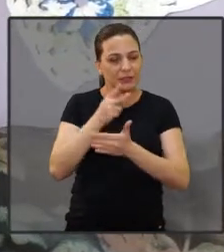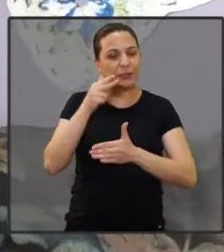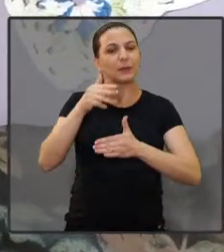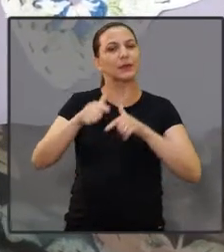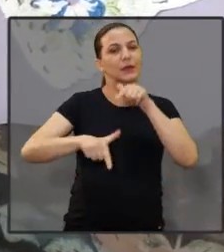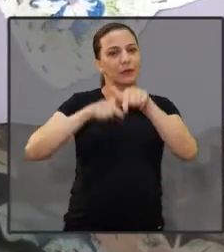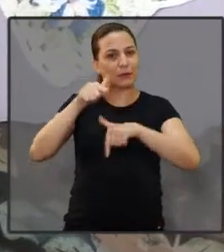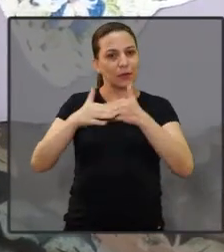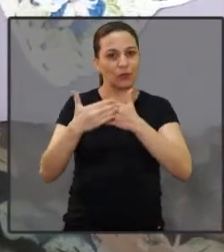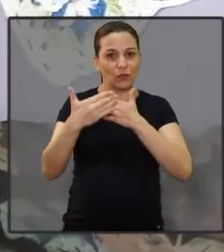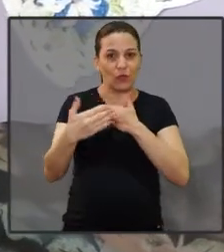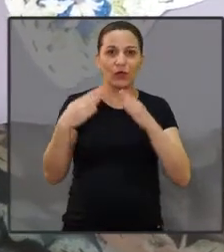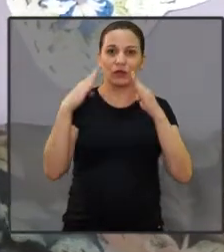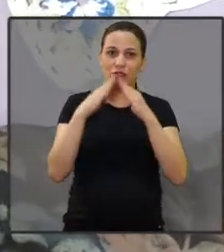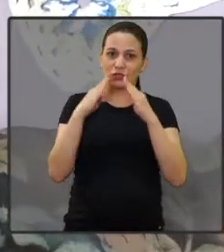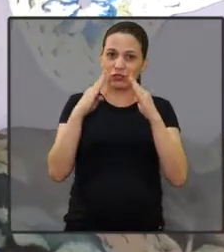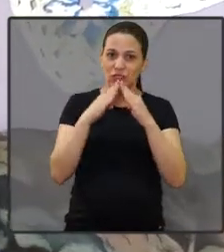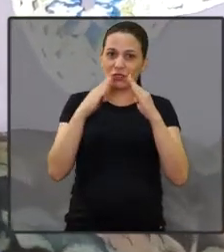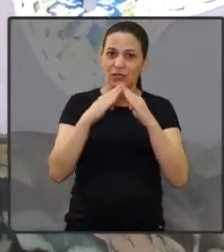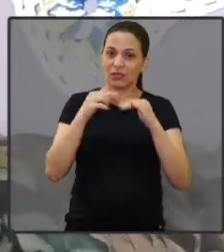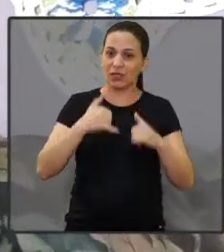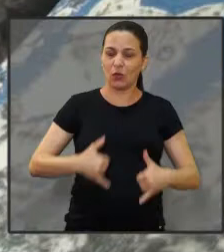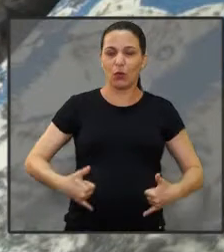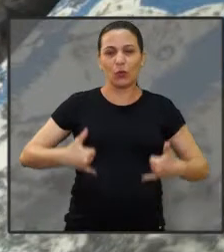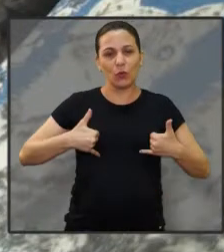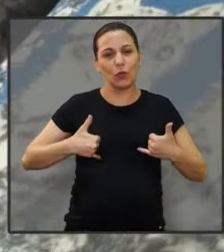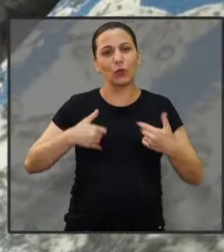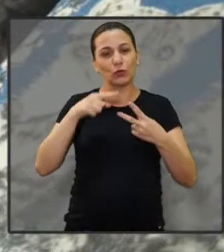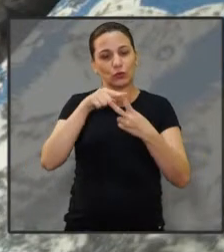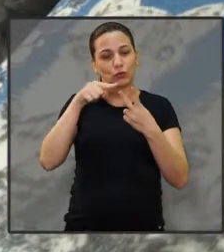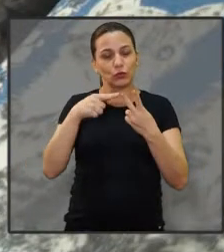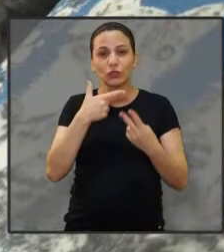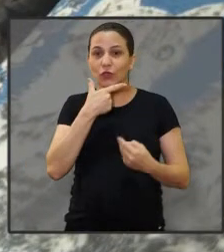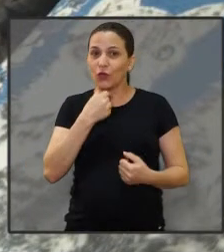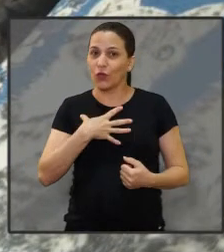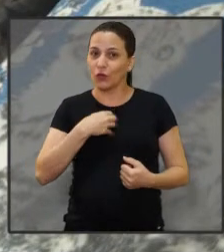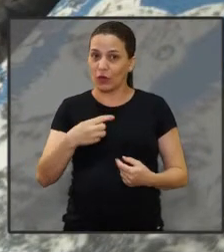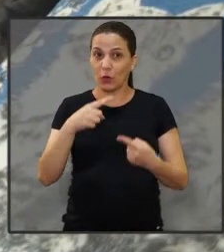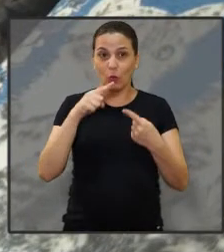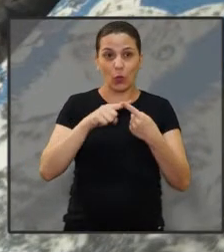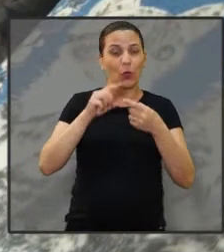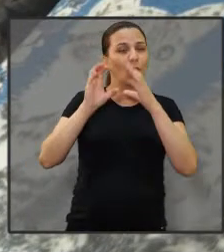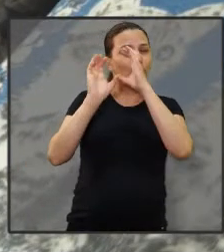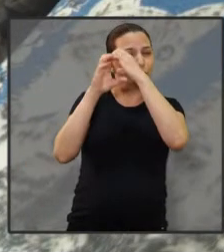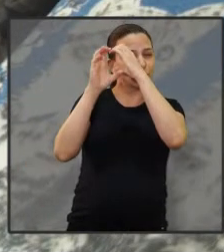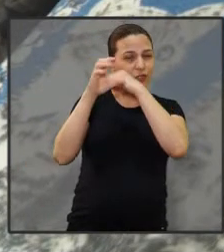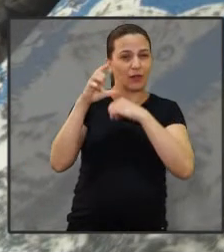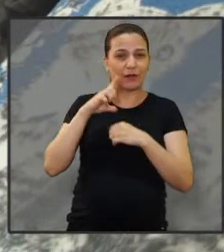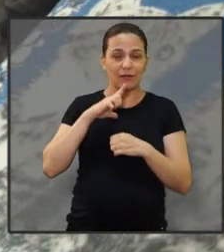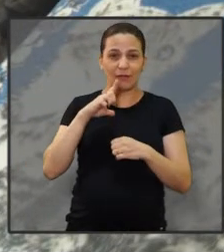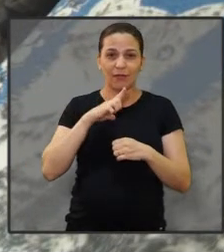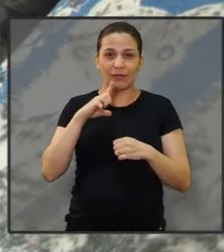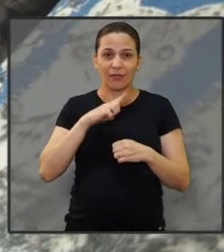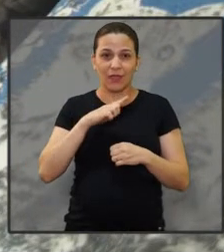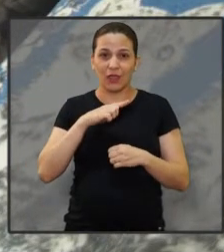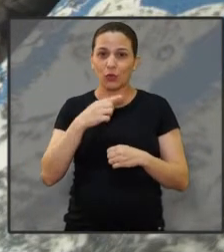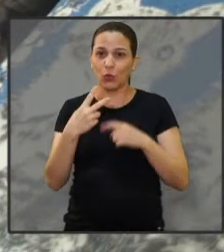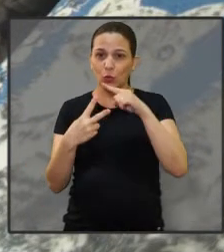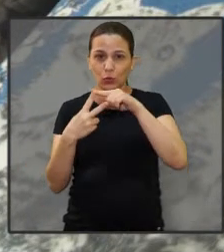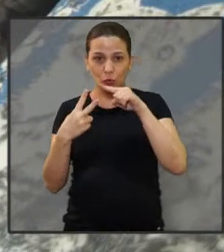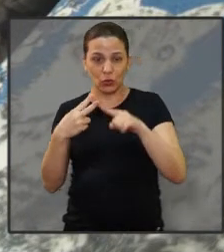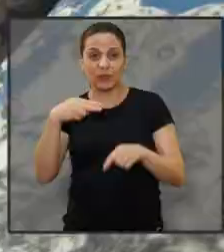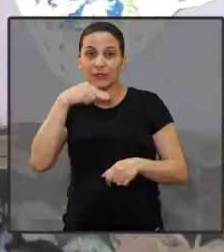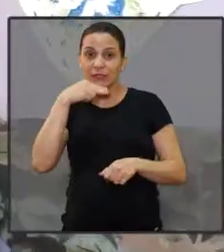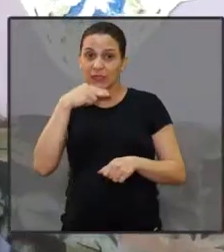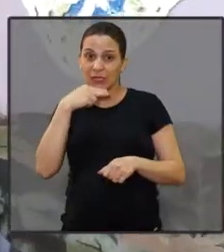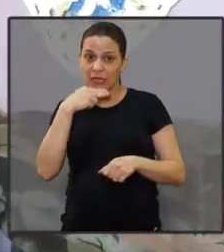E hoje eu sinto um orgulho imenso dos meus filhos. Um já é engenheiro, o casado. Me deu dois lindos netos, a Kate e